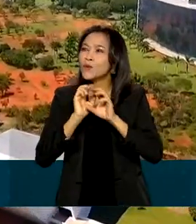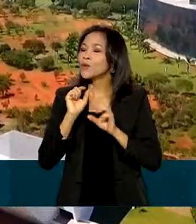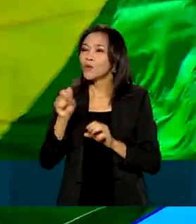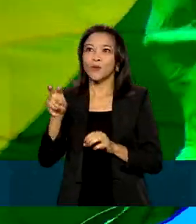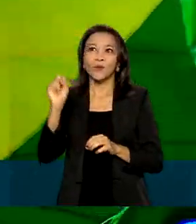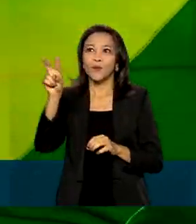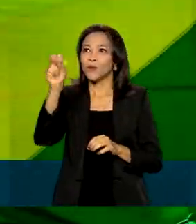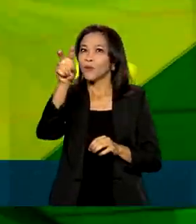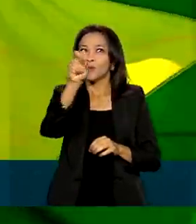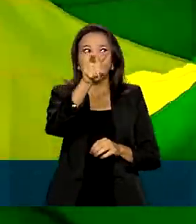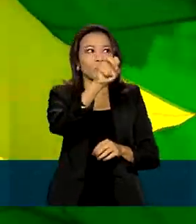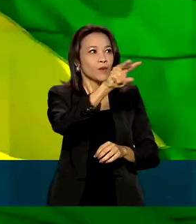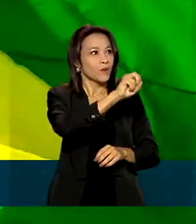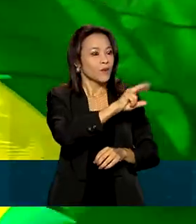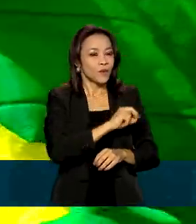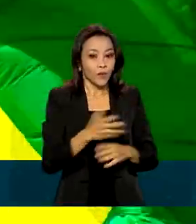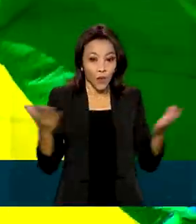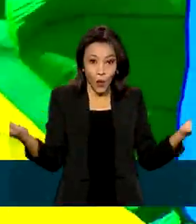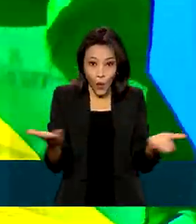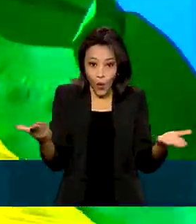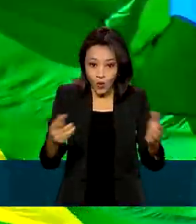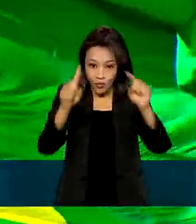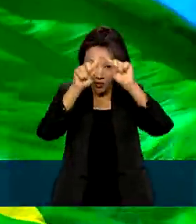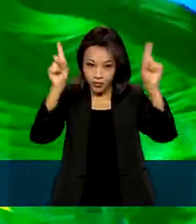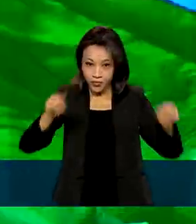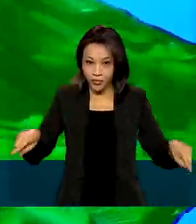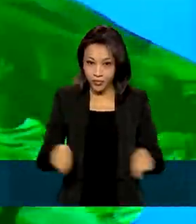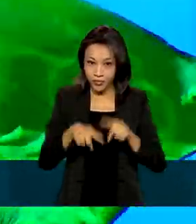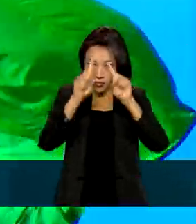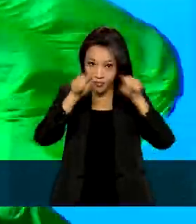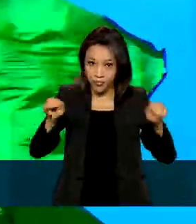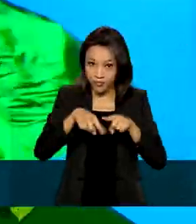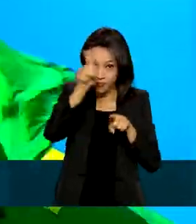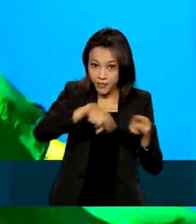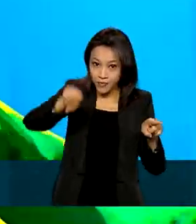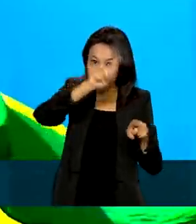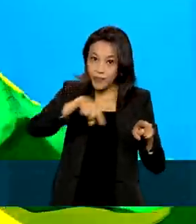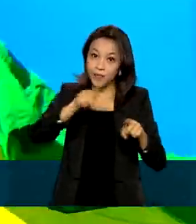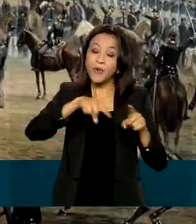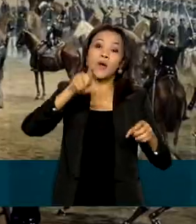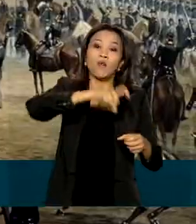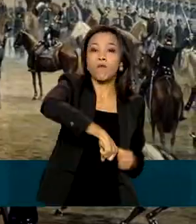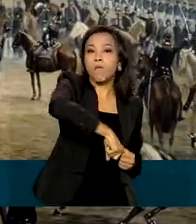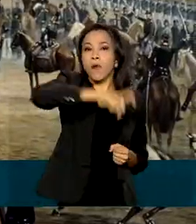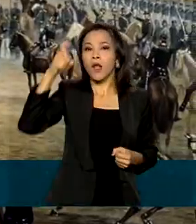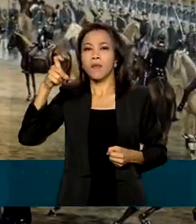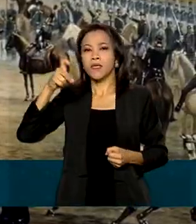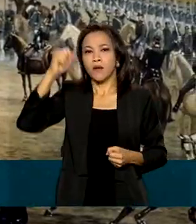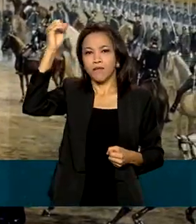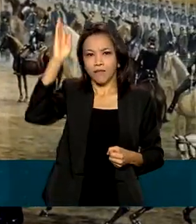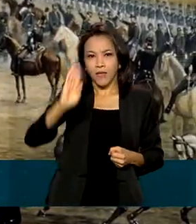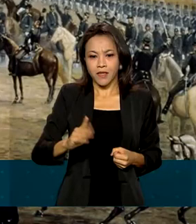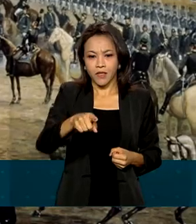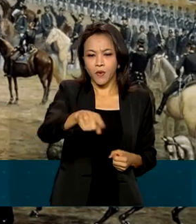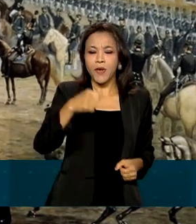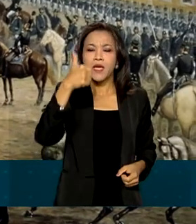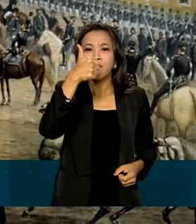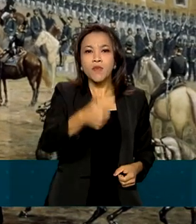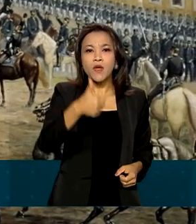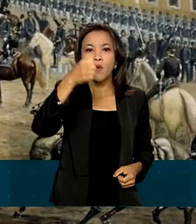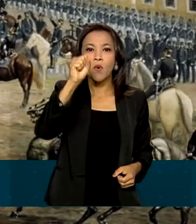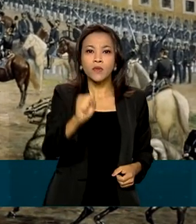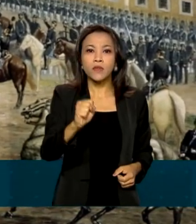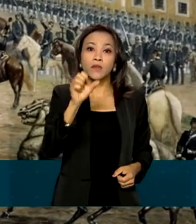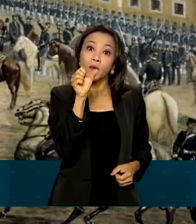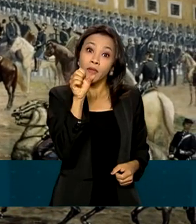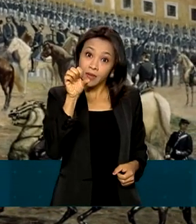lugar. O estilo atual foi criado após a proclamação da República em 1889.